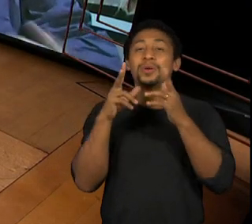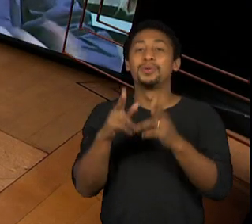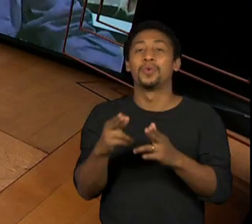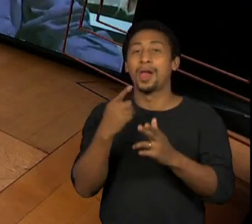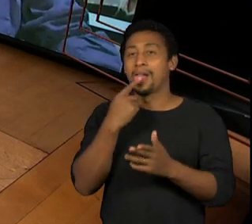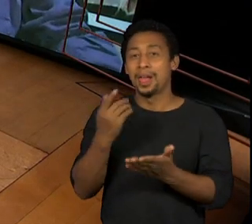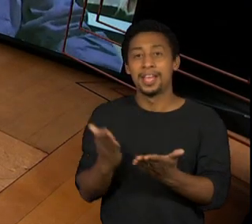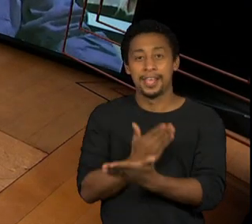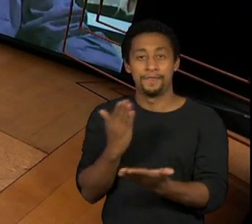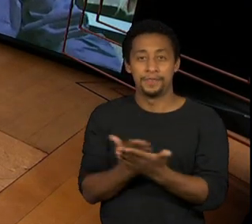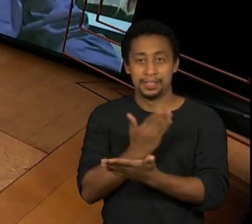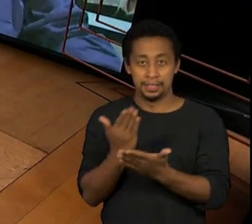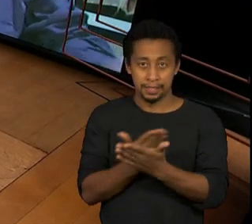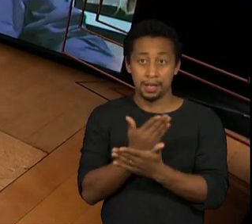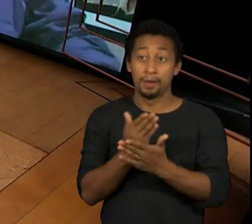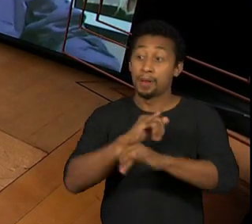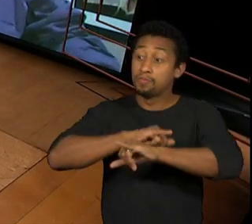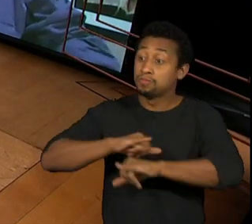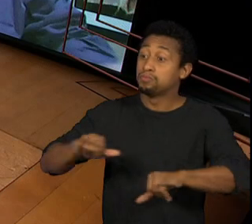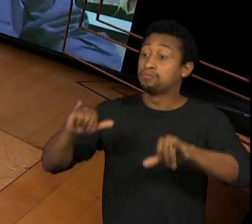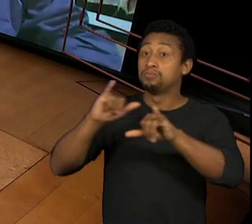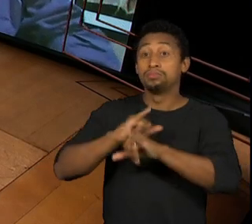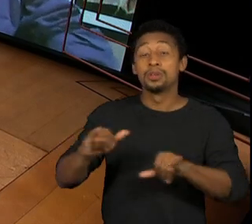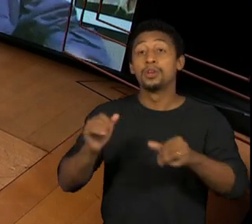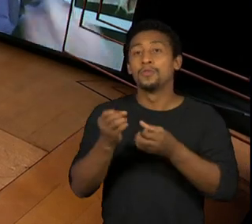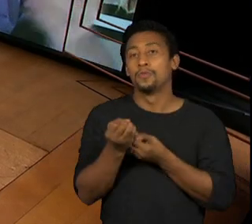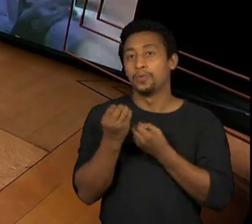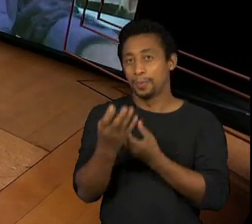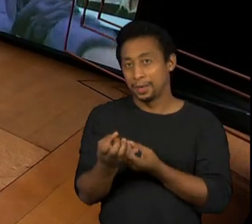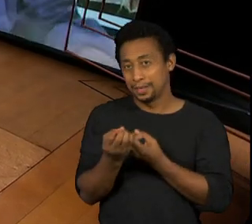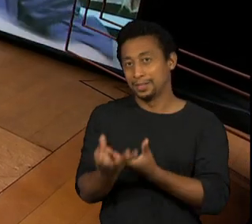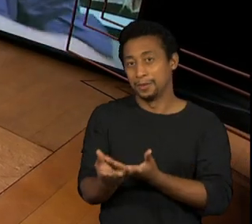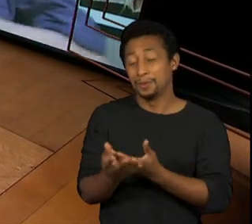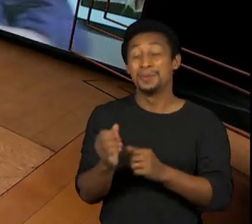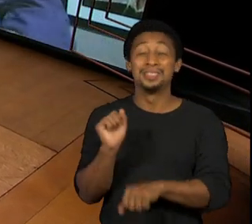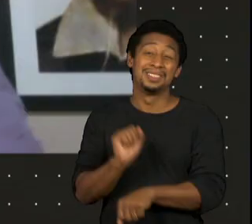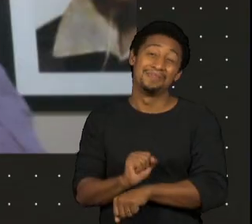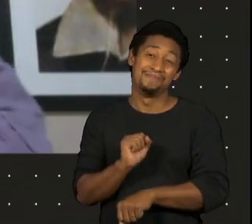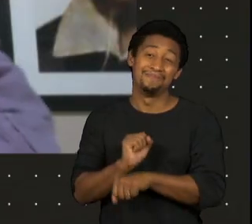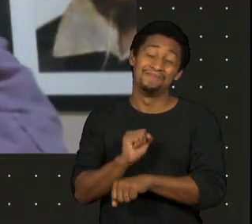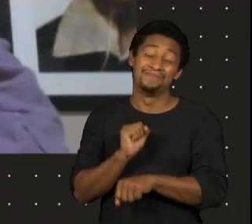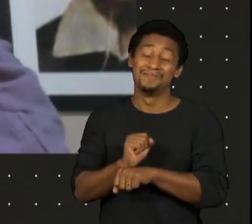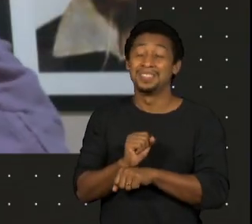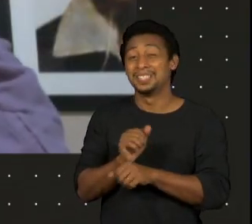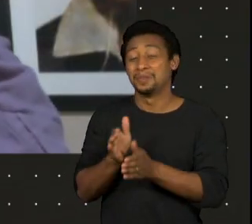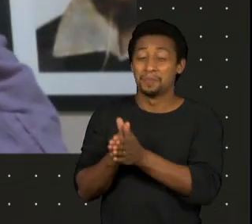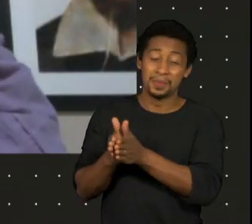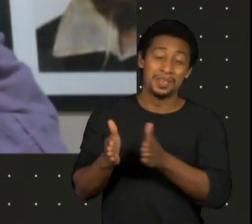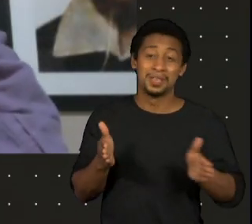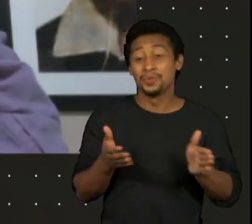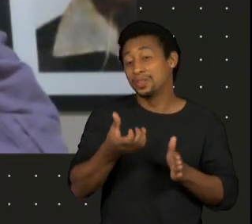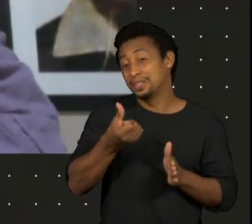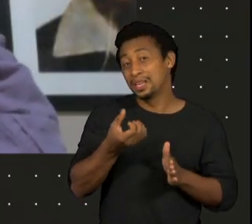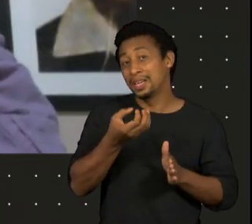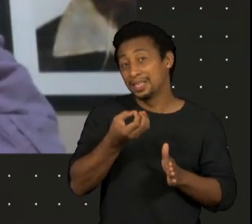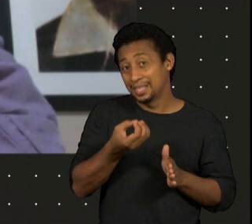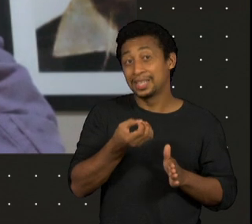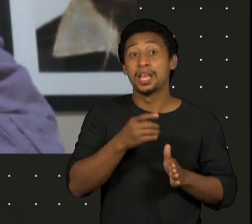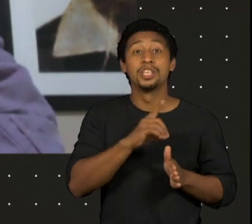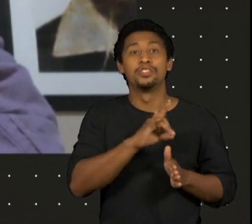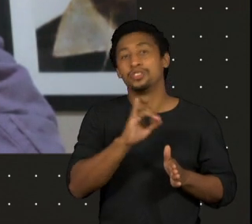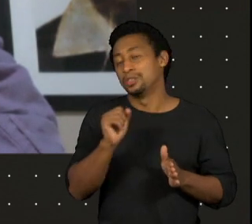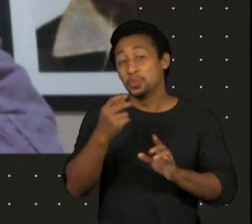depois, com a censura prévia, você precisava de pelo menos 60 dias para aprovar texto, espetáculo e tudo mais, e ainda não tinha segurança de fazer. Ou seja,